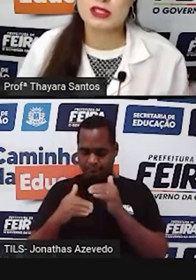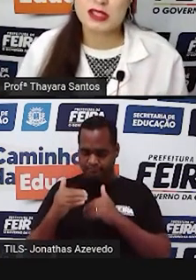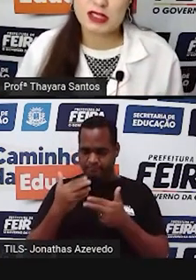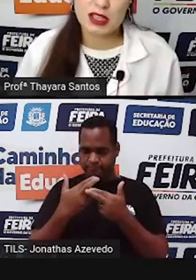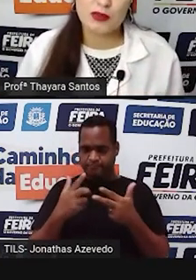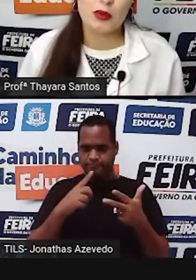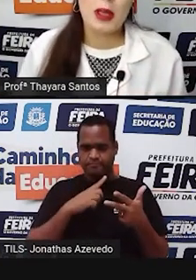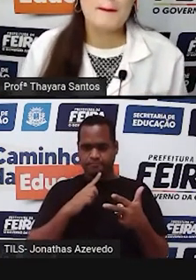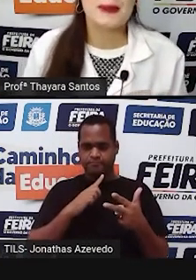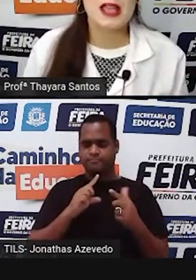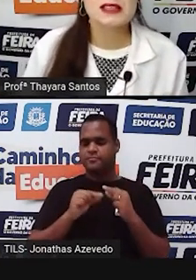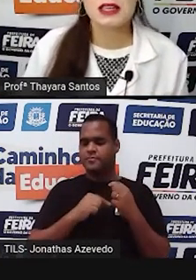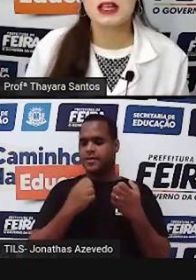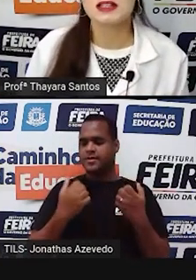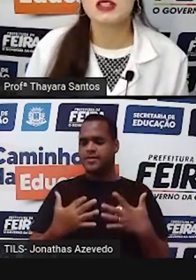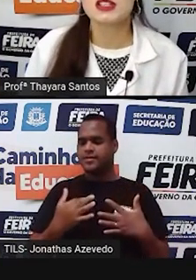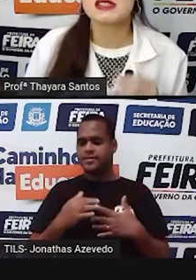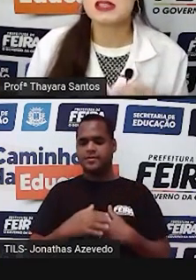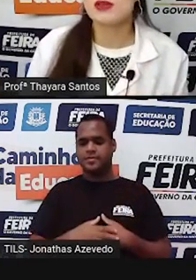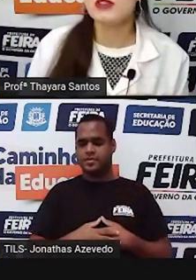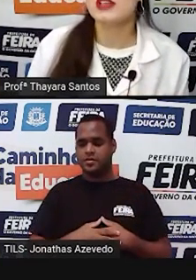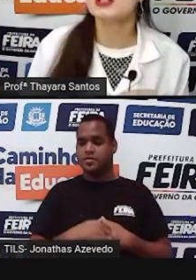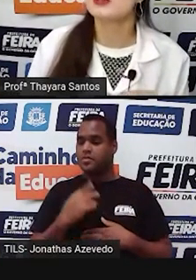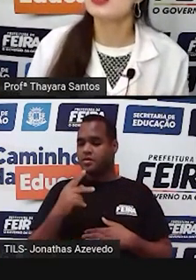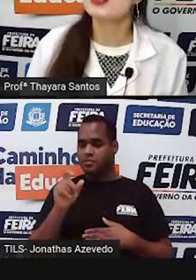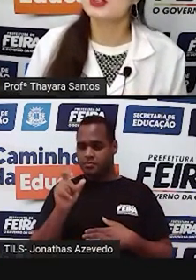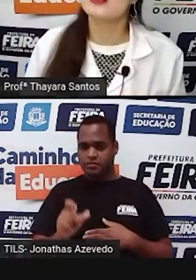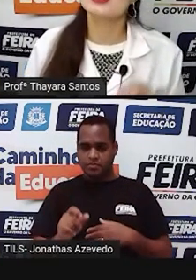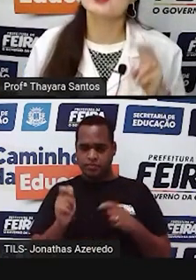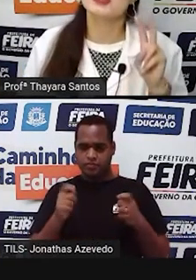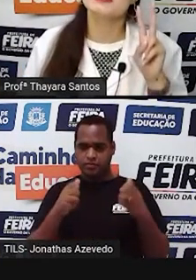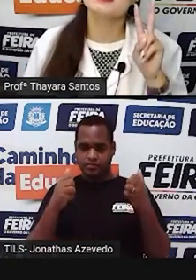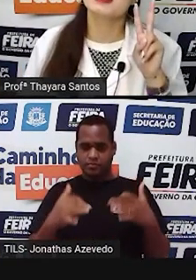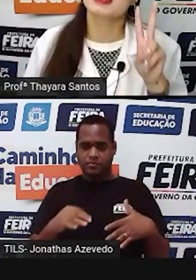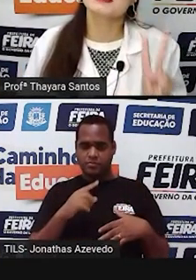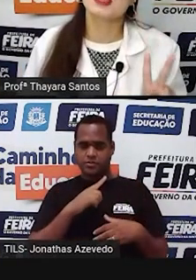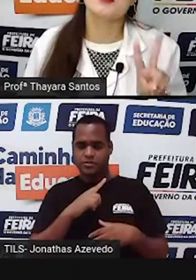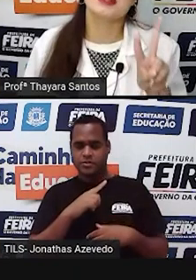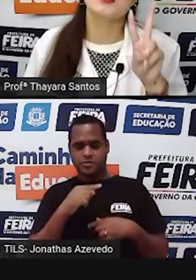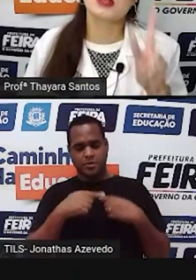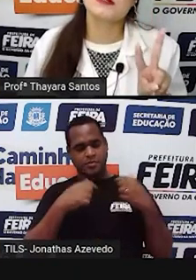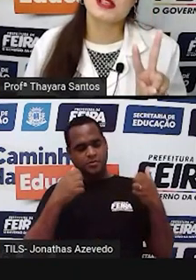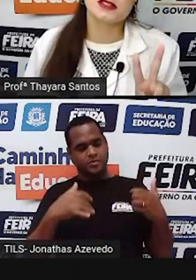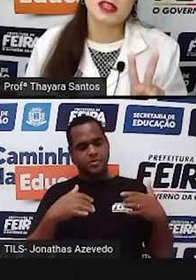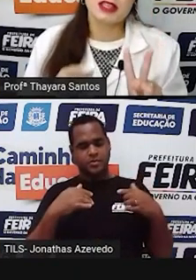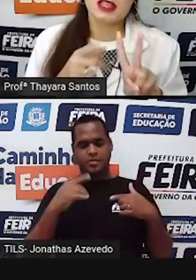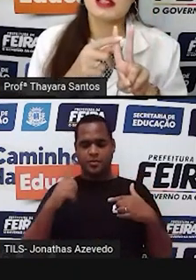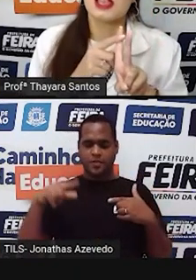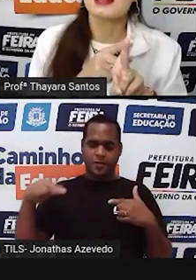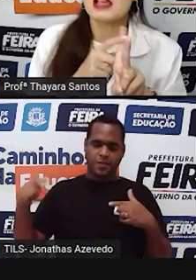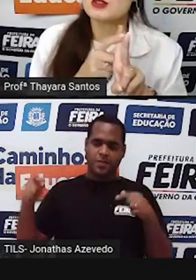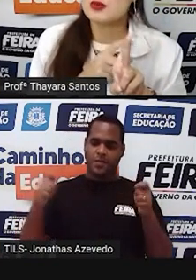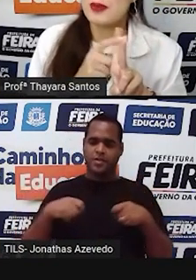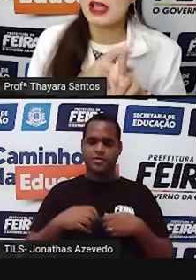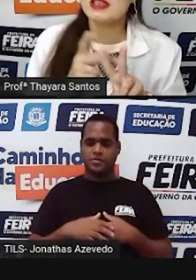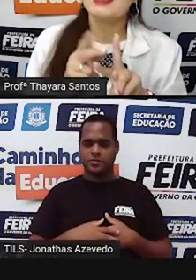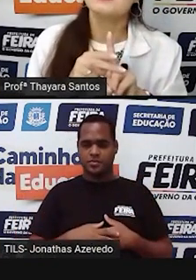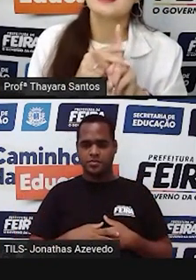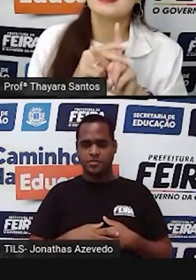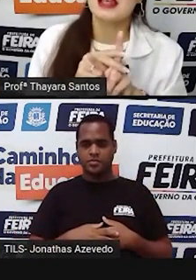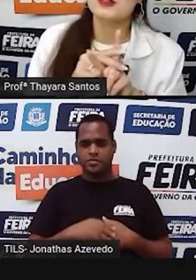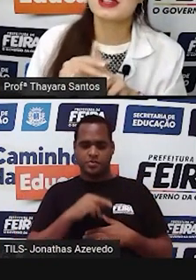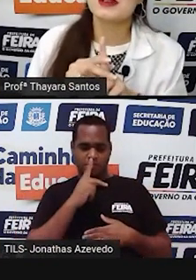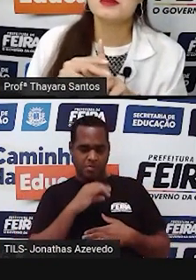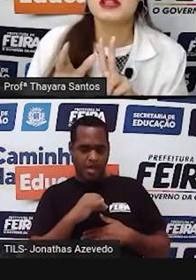alelo recessivo, para essa característica se manifestar no indivíduo, a gente precisa que ela se repita duas vezes. Tem que ter herdado do pai